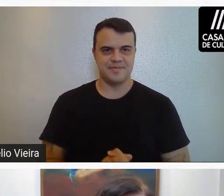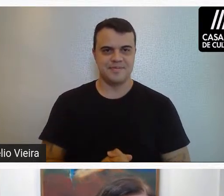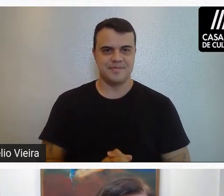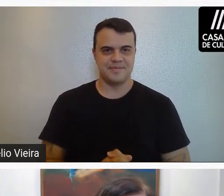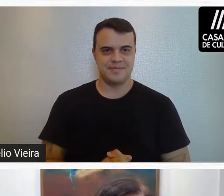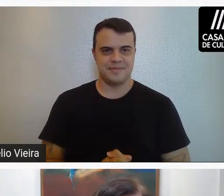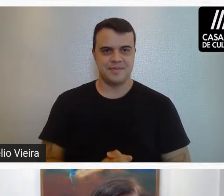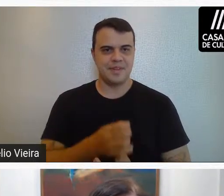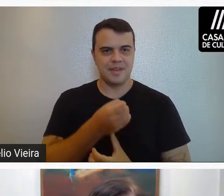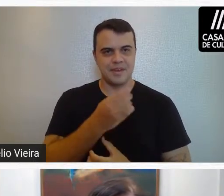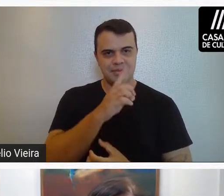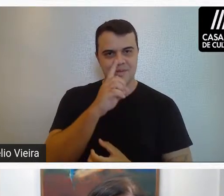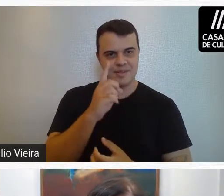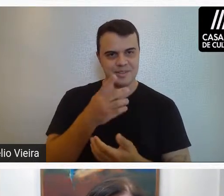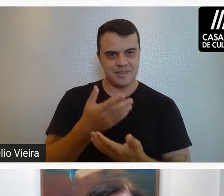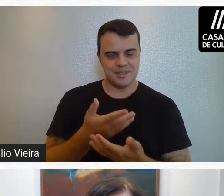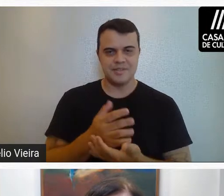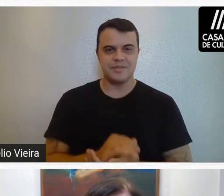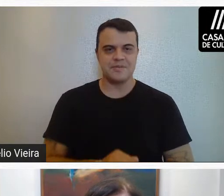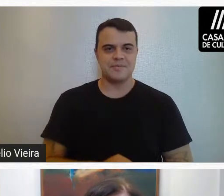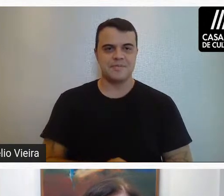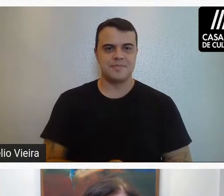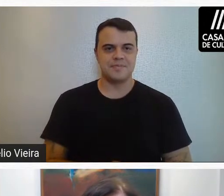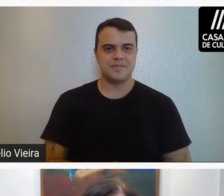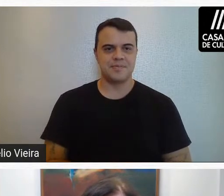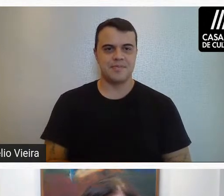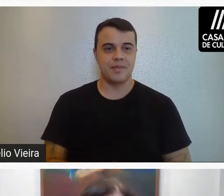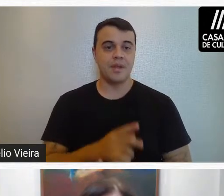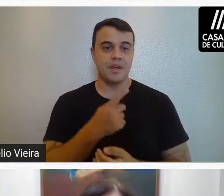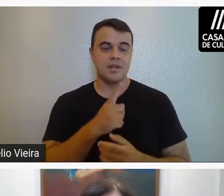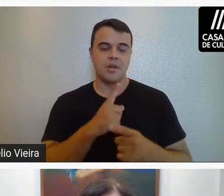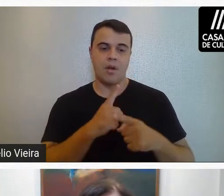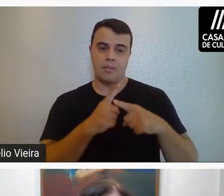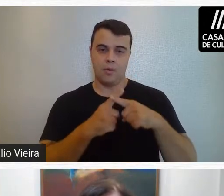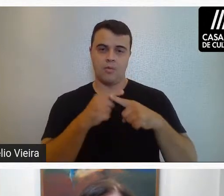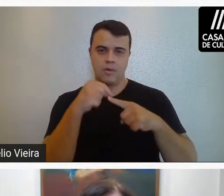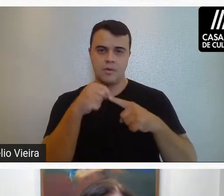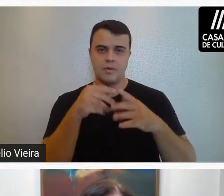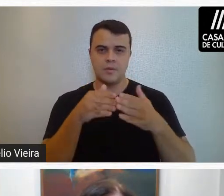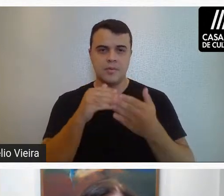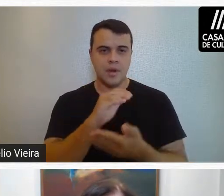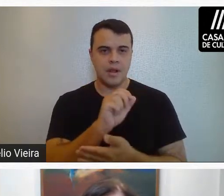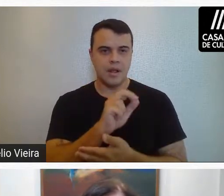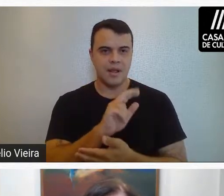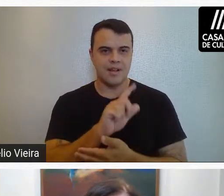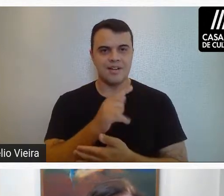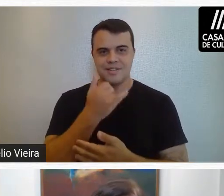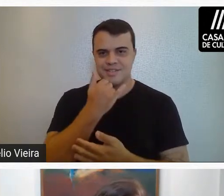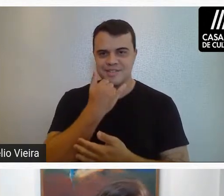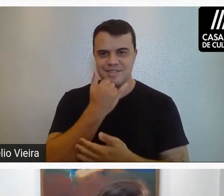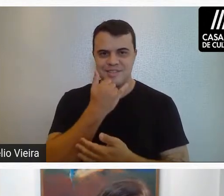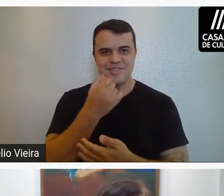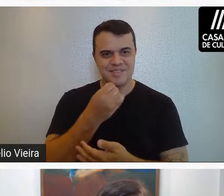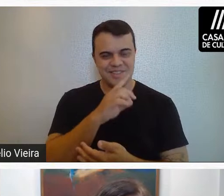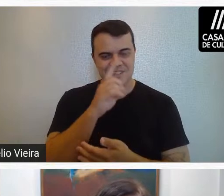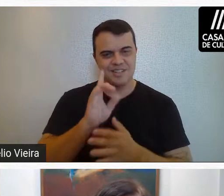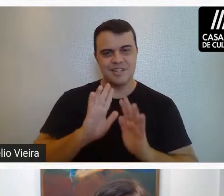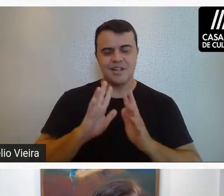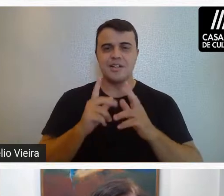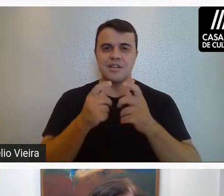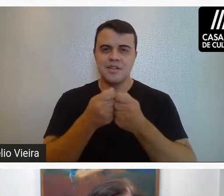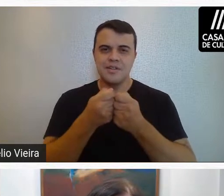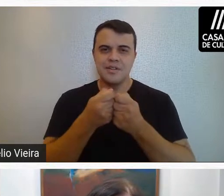Bom dia. Carol, seu microfone está desligado. Desculpa, gente. Bom dia, pessoal.